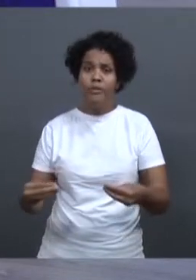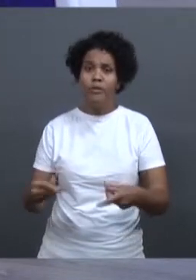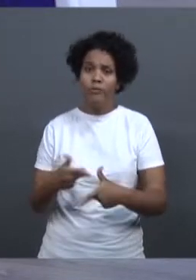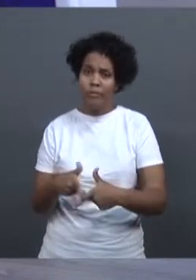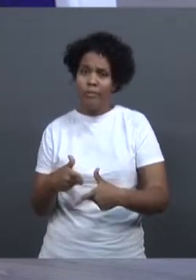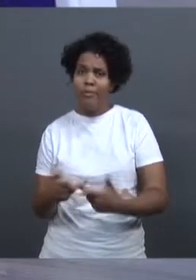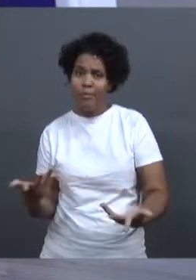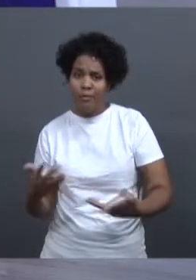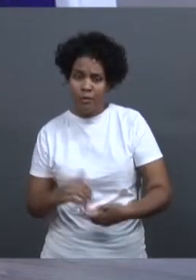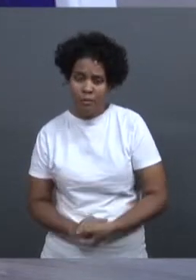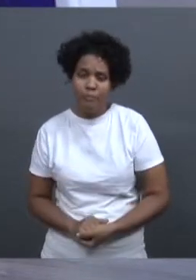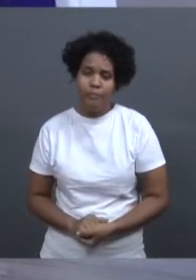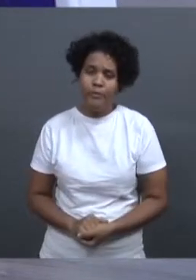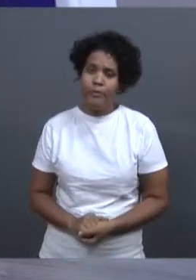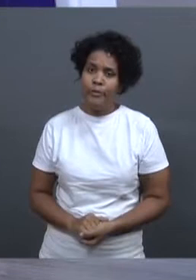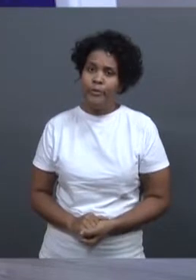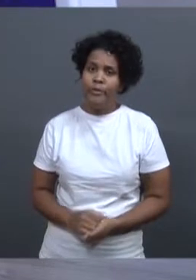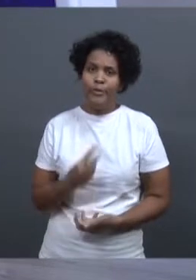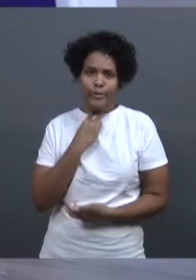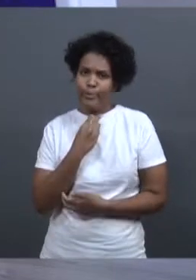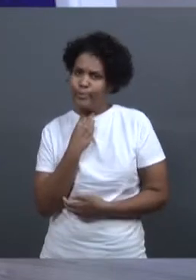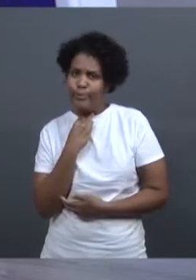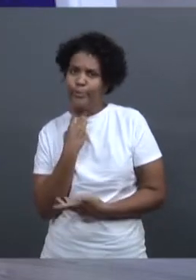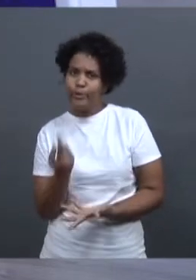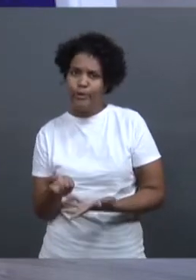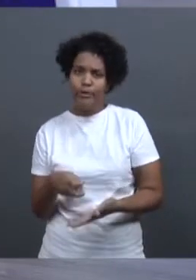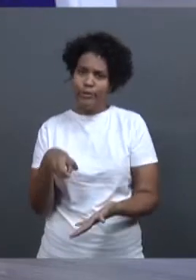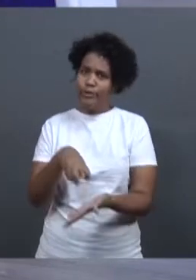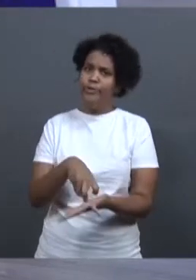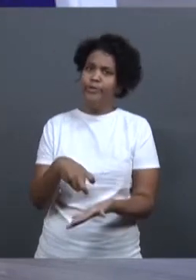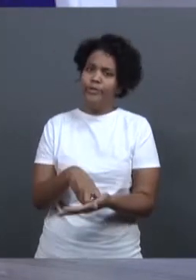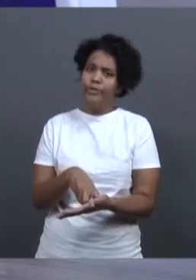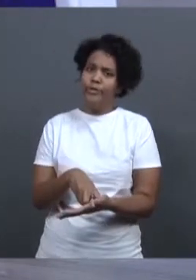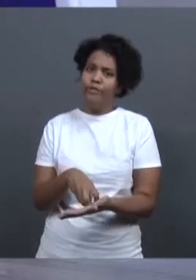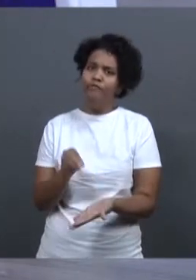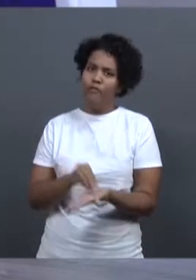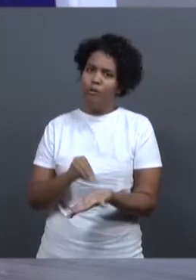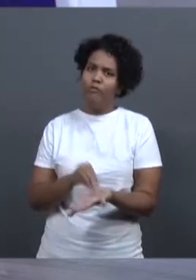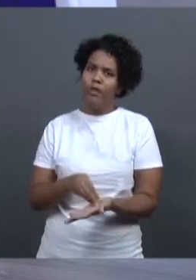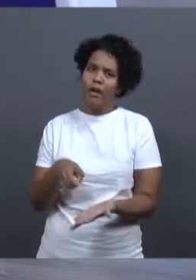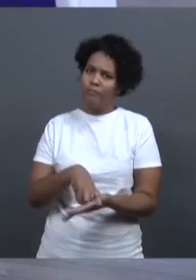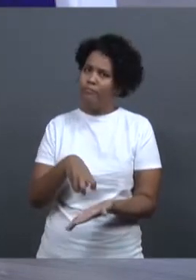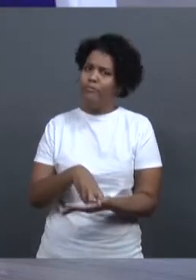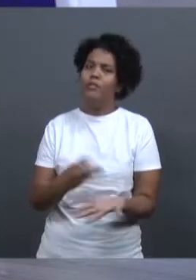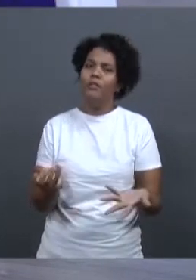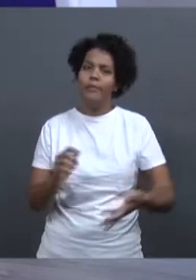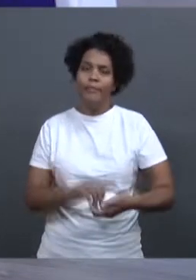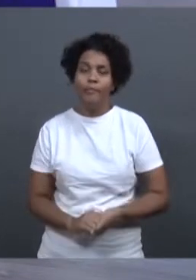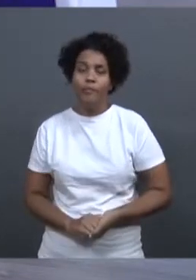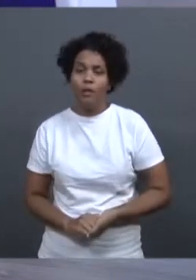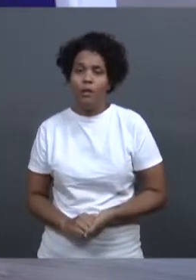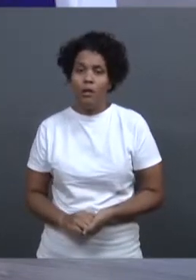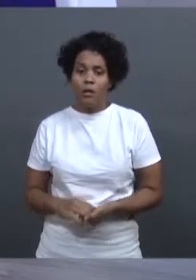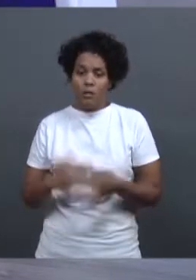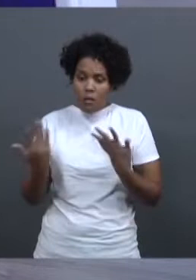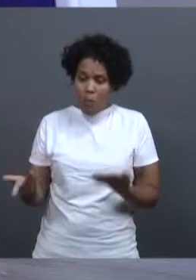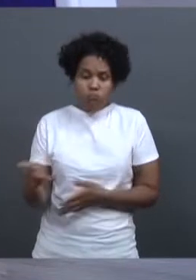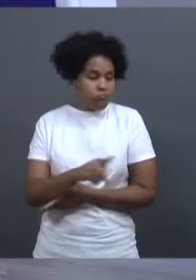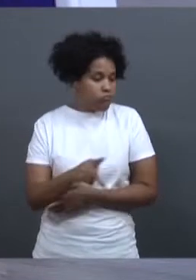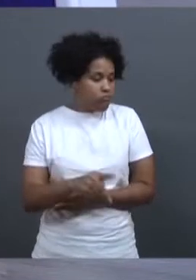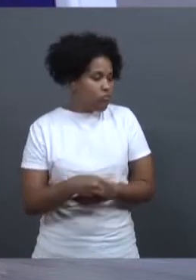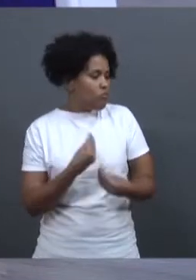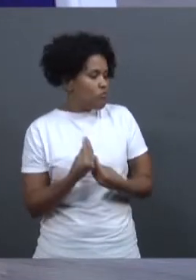ficar na impunidade. Mas aí, professor Samuel, de que forma você acredita, então, que